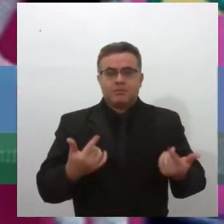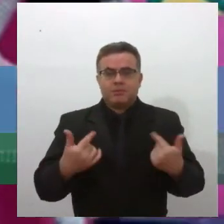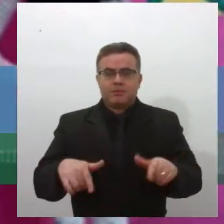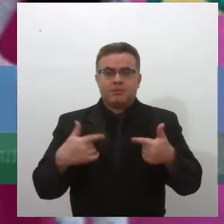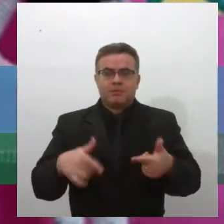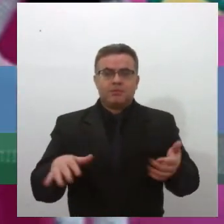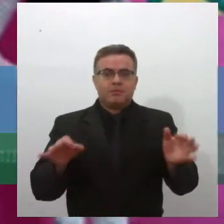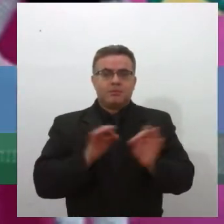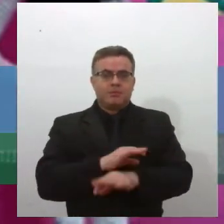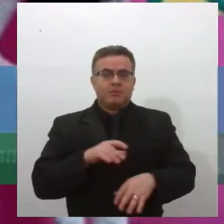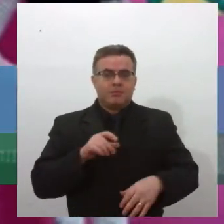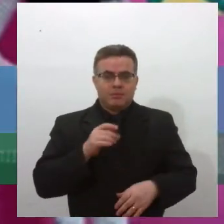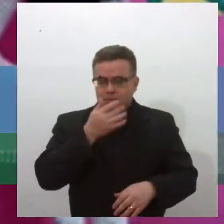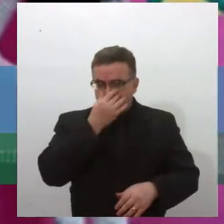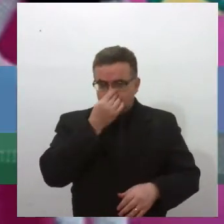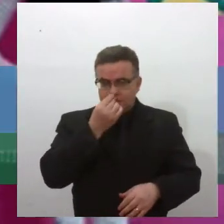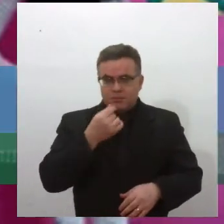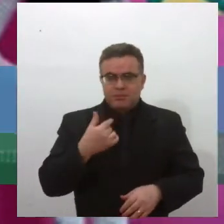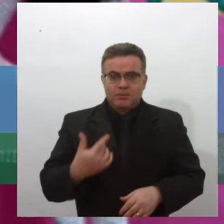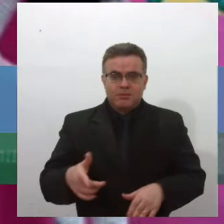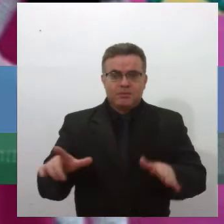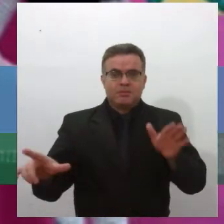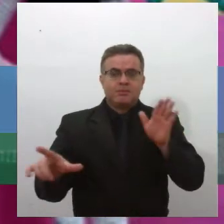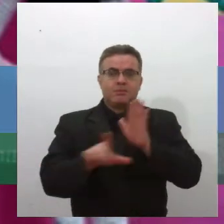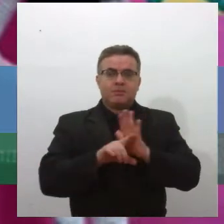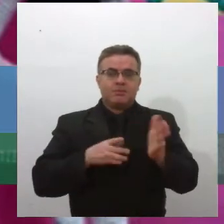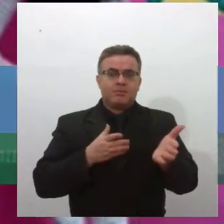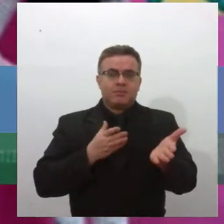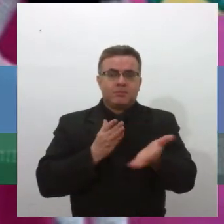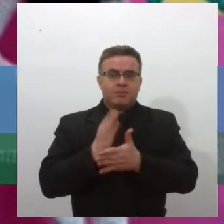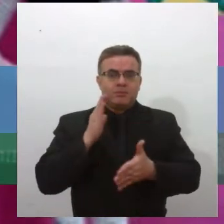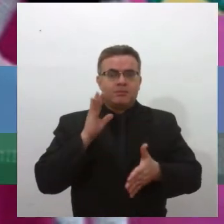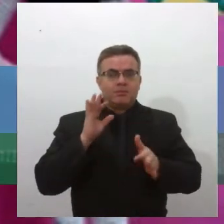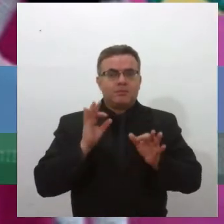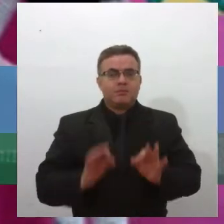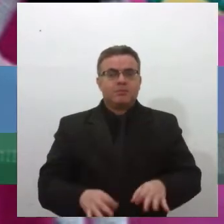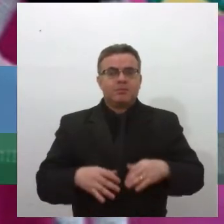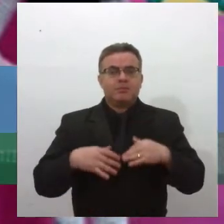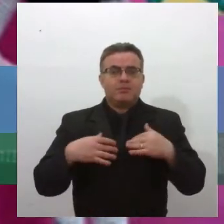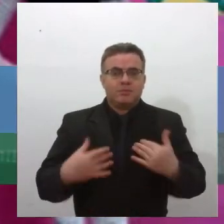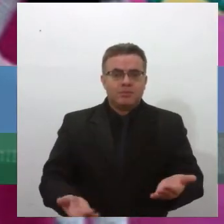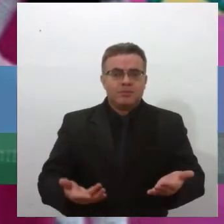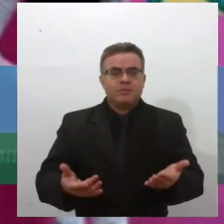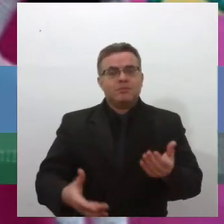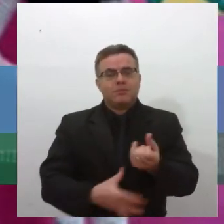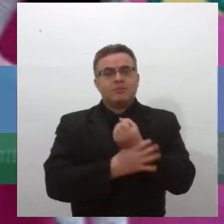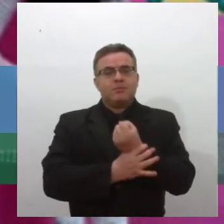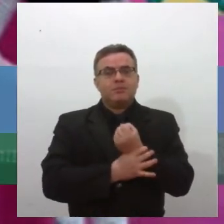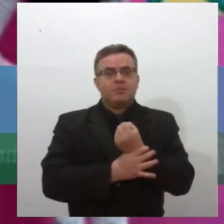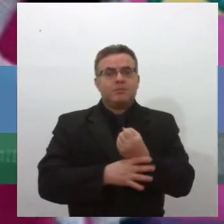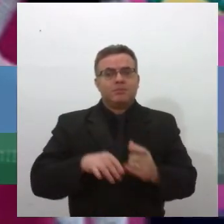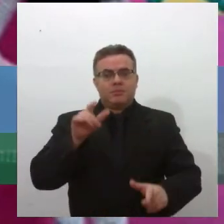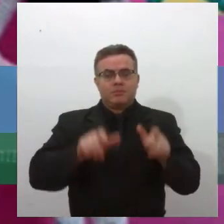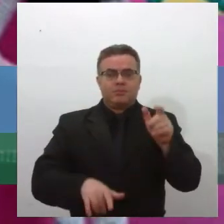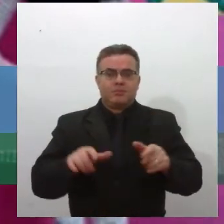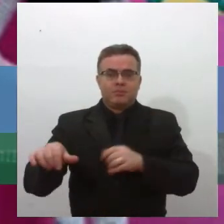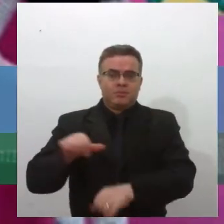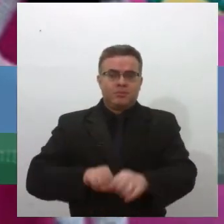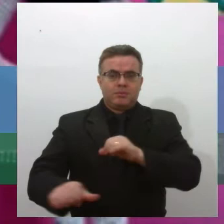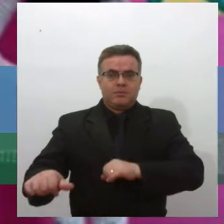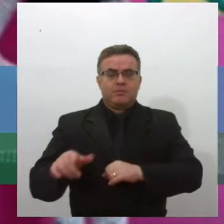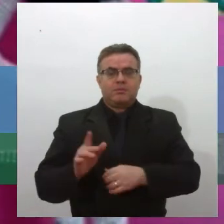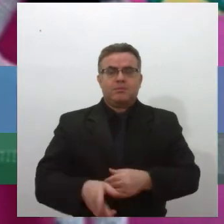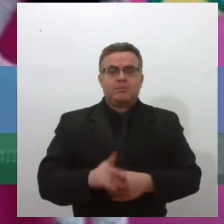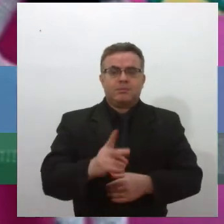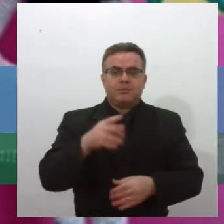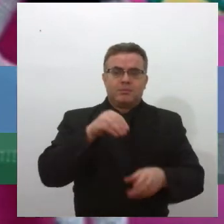E se essa lei for aprovada, já vai ser uma garantia que a pessoa transplantada vai ter de